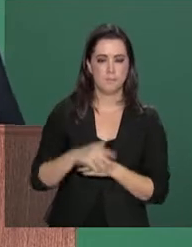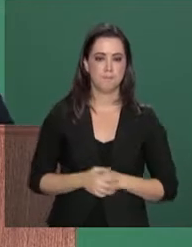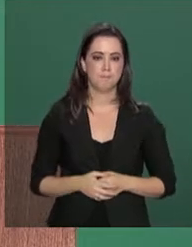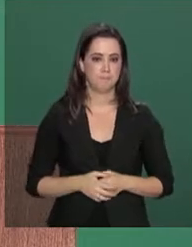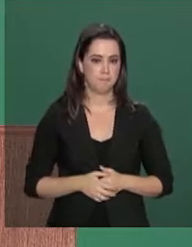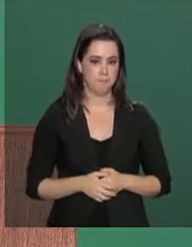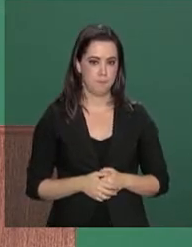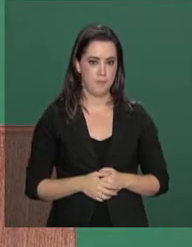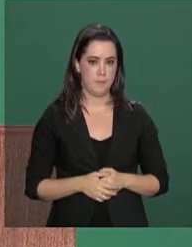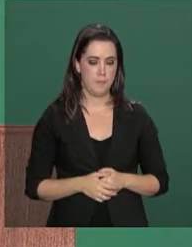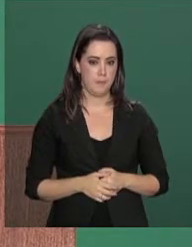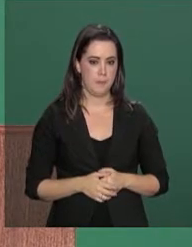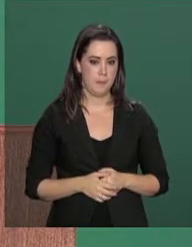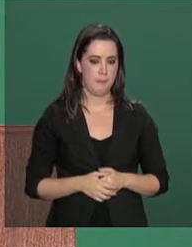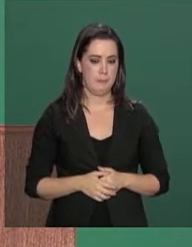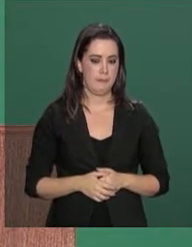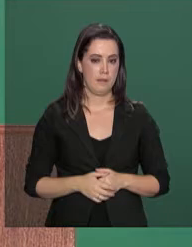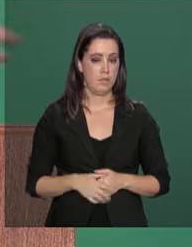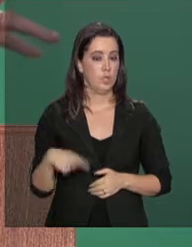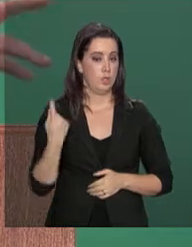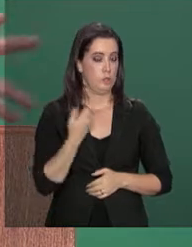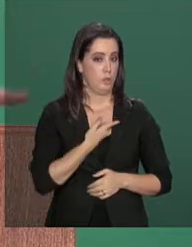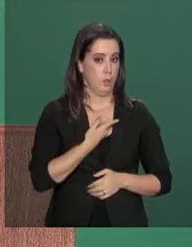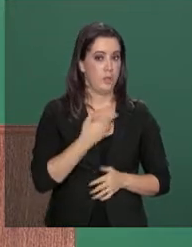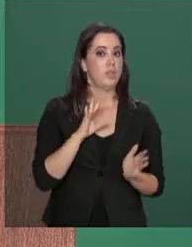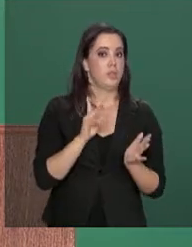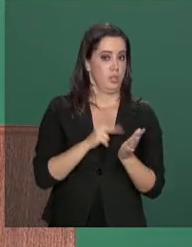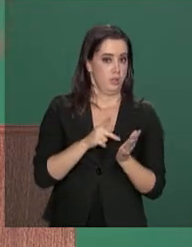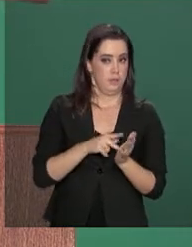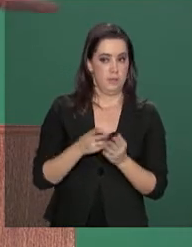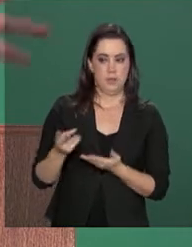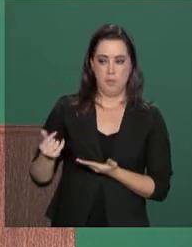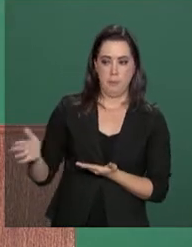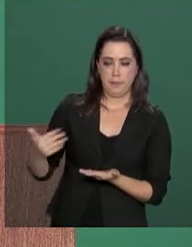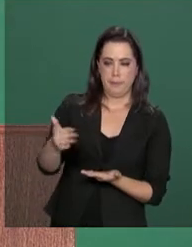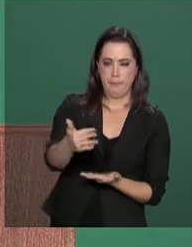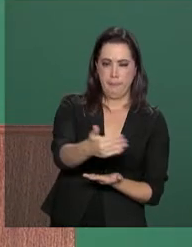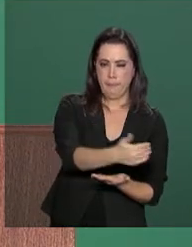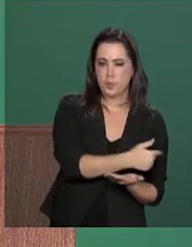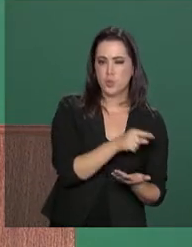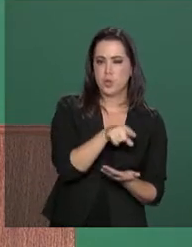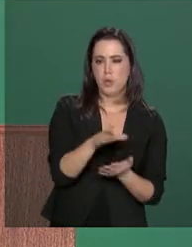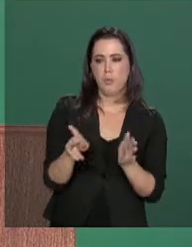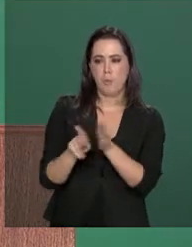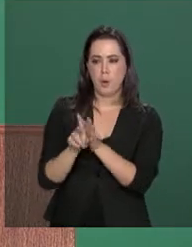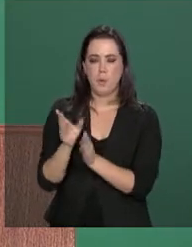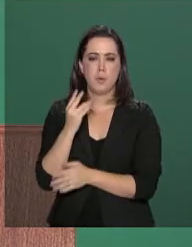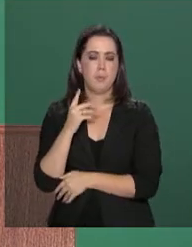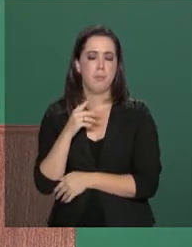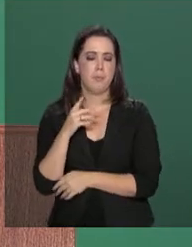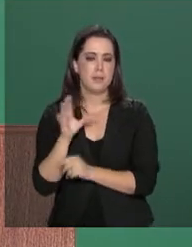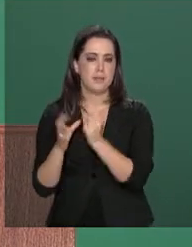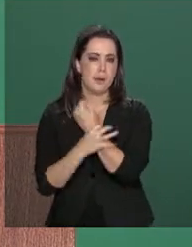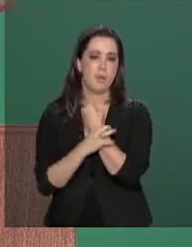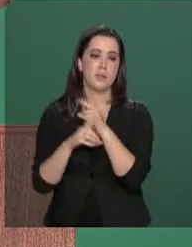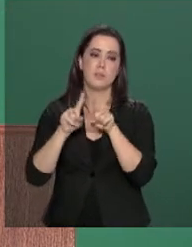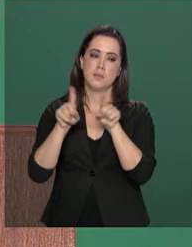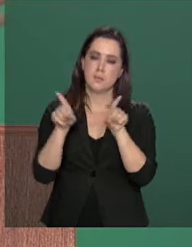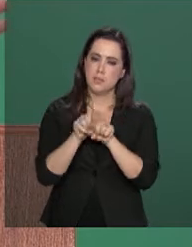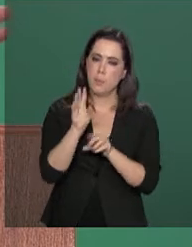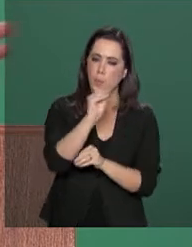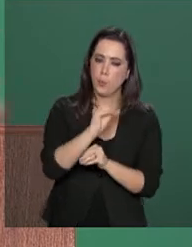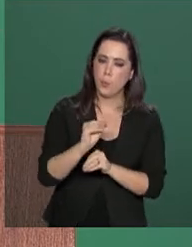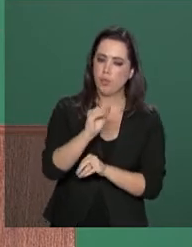vejam que, na verdade, nós estamos apanhando estas verbas que vão para a segurança pública sem desmerecer as